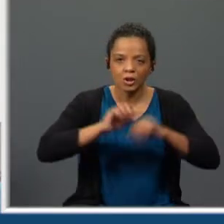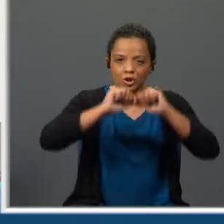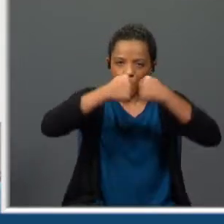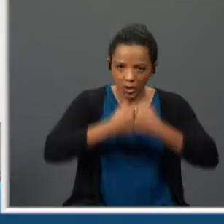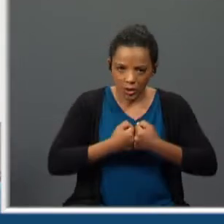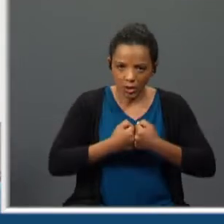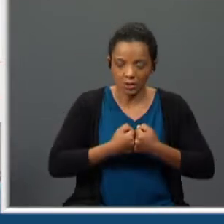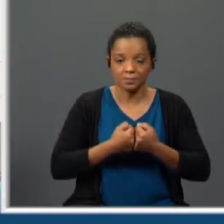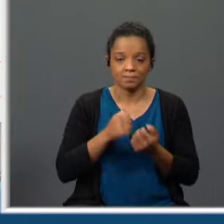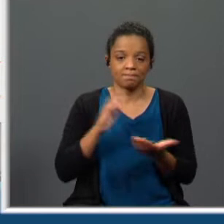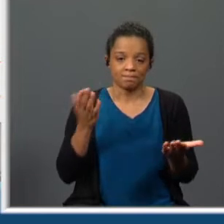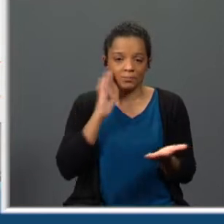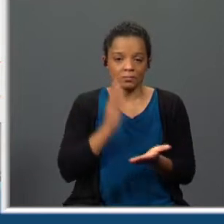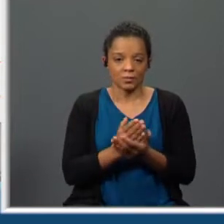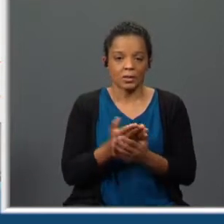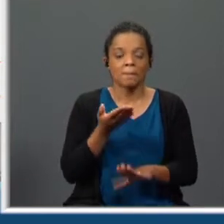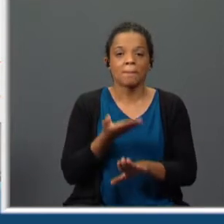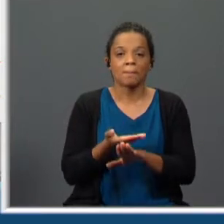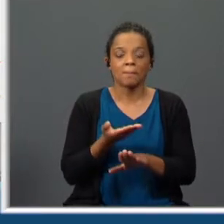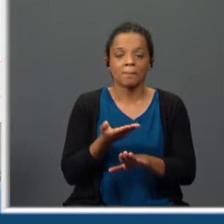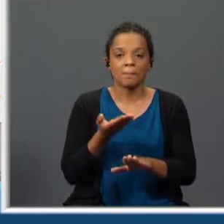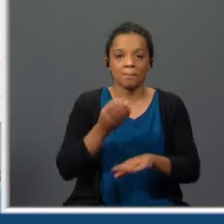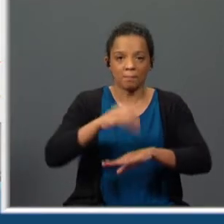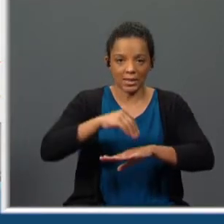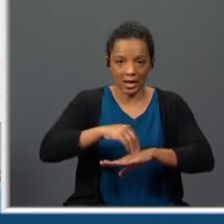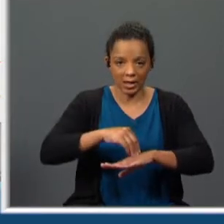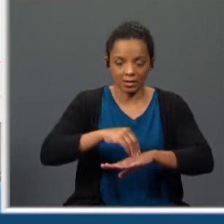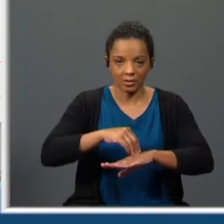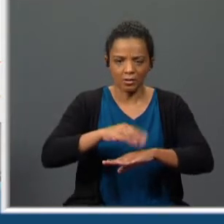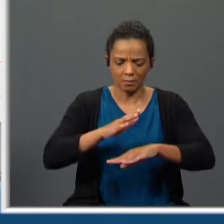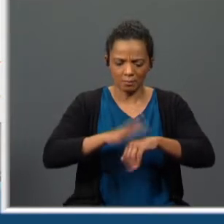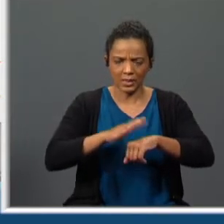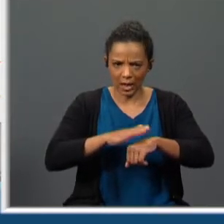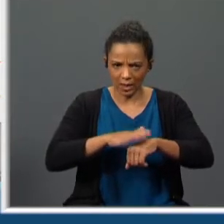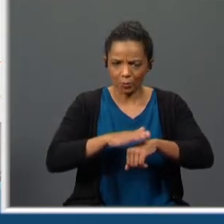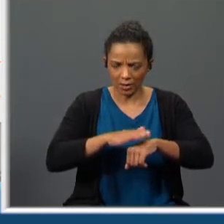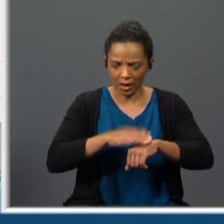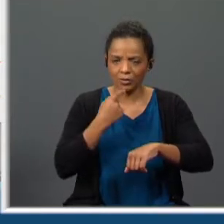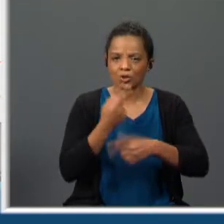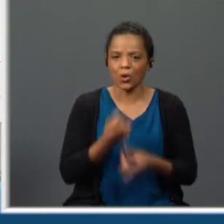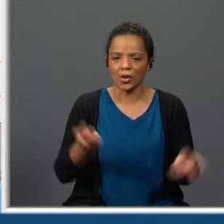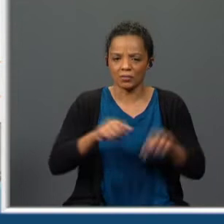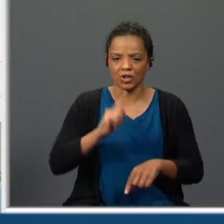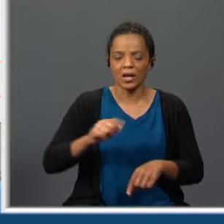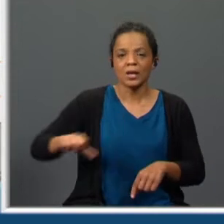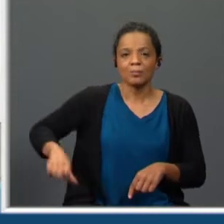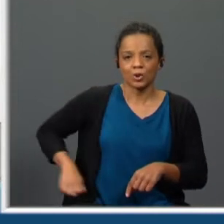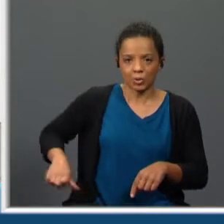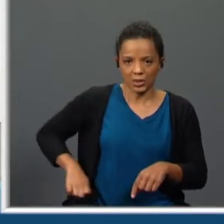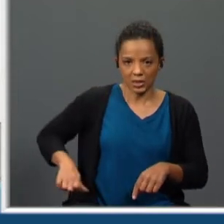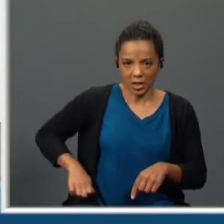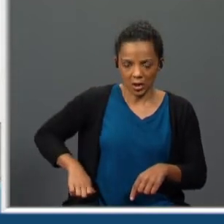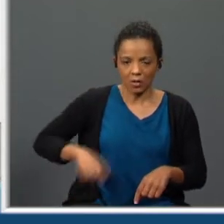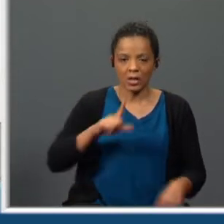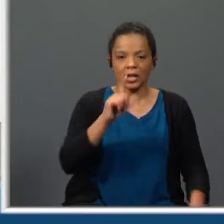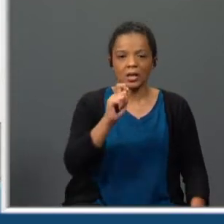por fim o seu maior pecado ela volta a referi-lo é o lenocínio e a prostituição continuamos com a leitura do